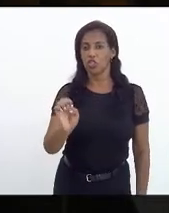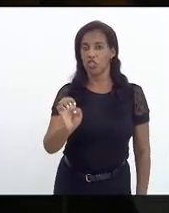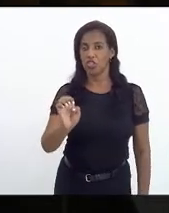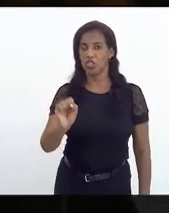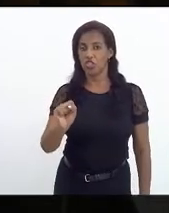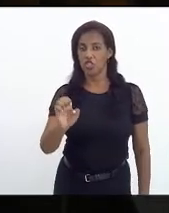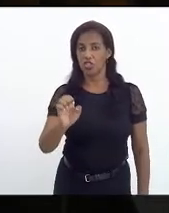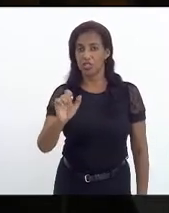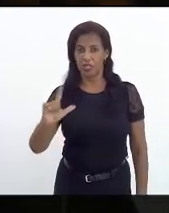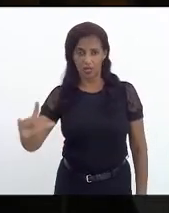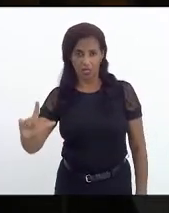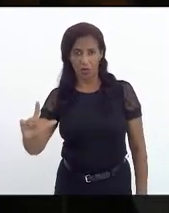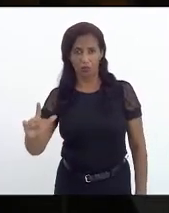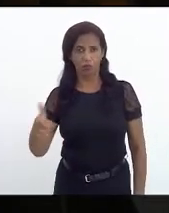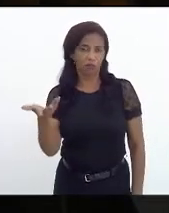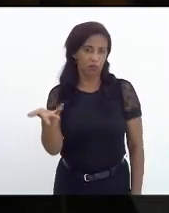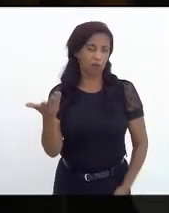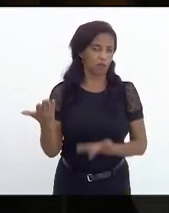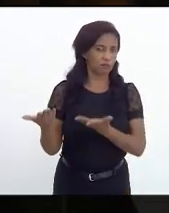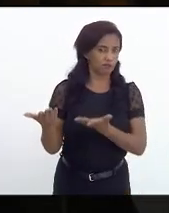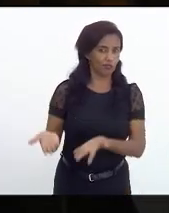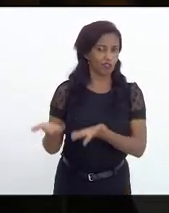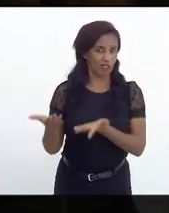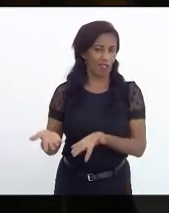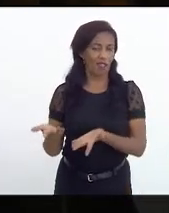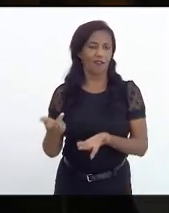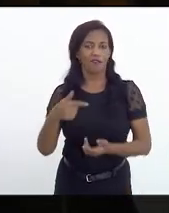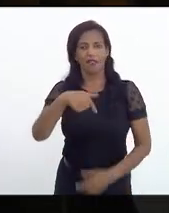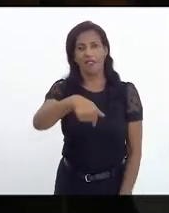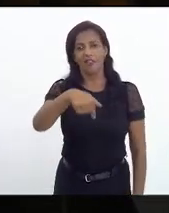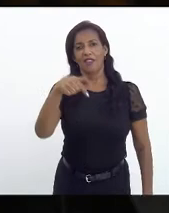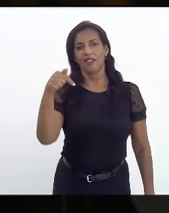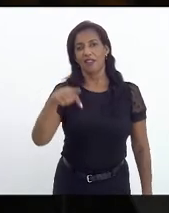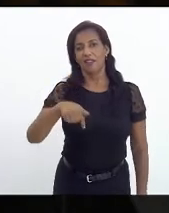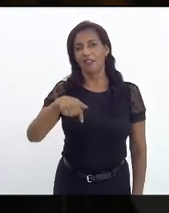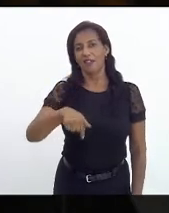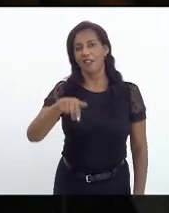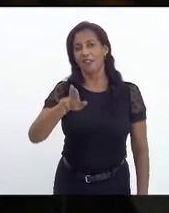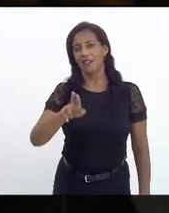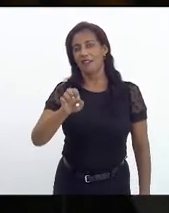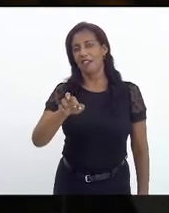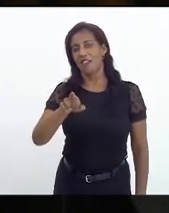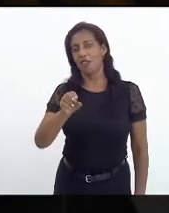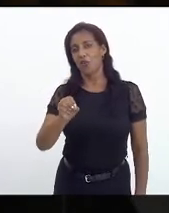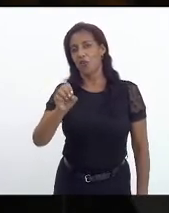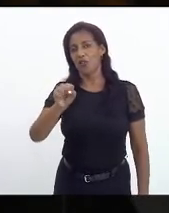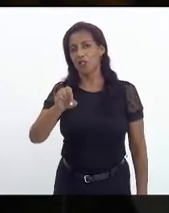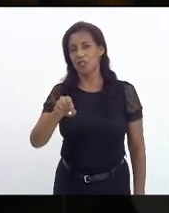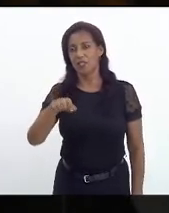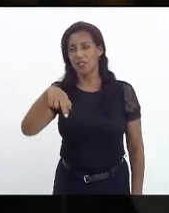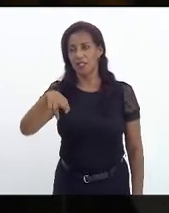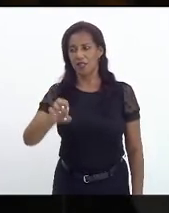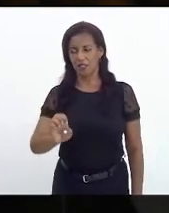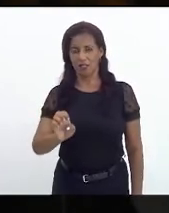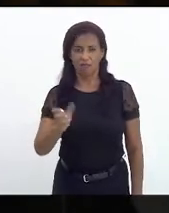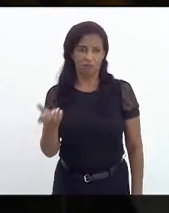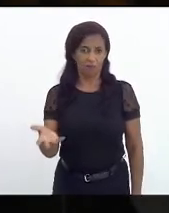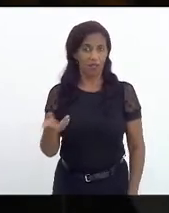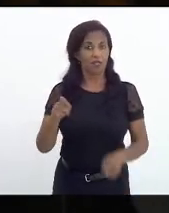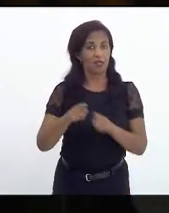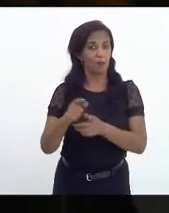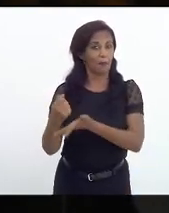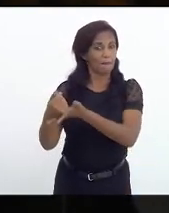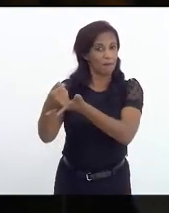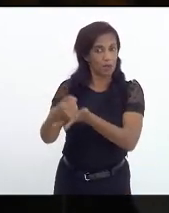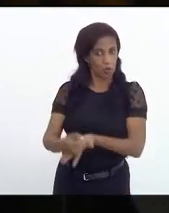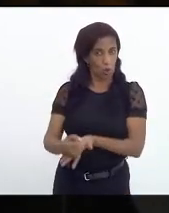as naftas leves, como é a querosene e gasolina, e as naftas pesadas,